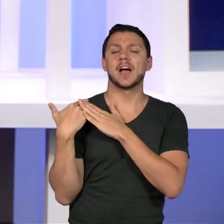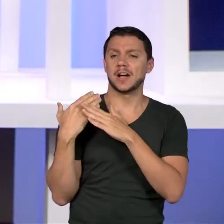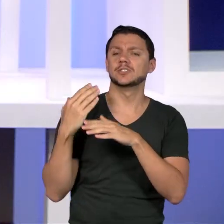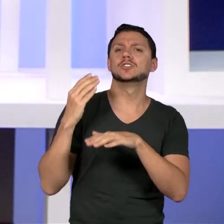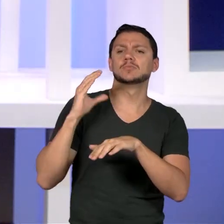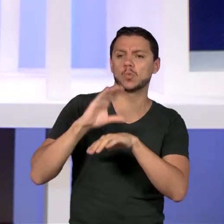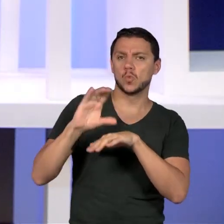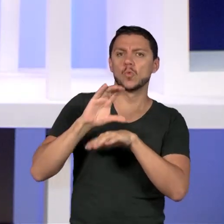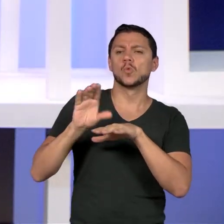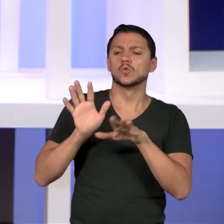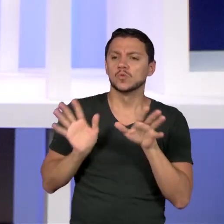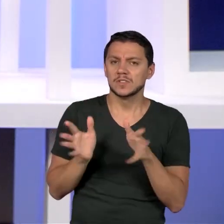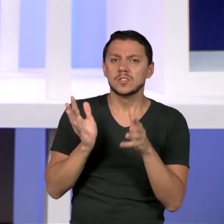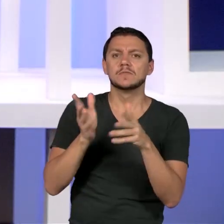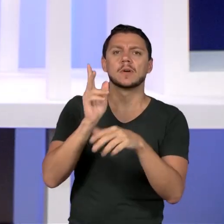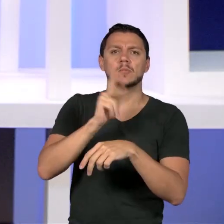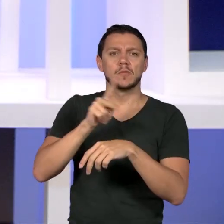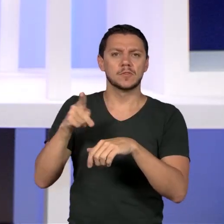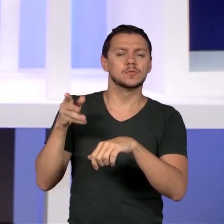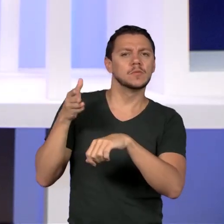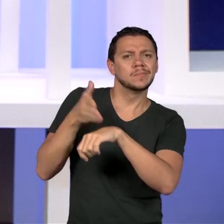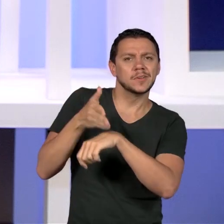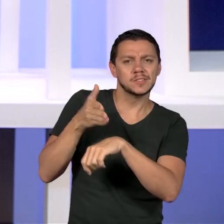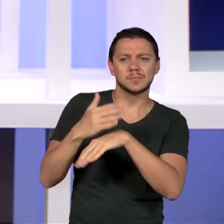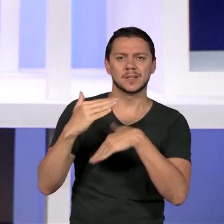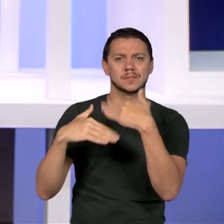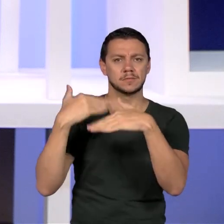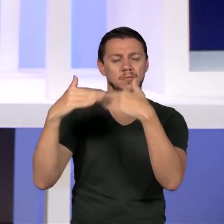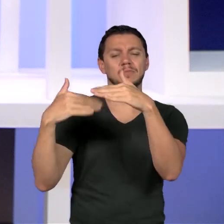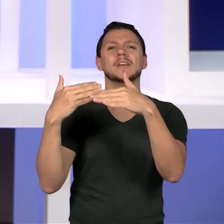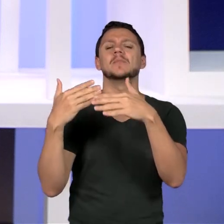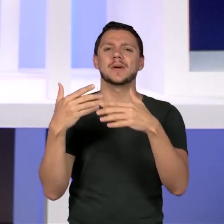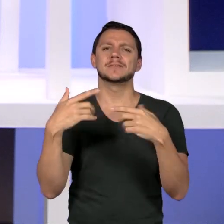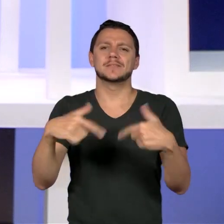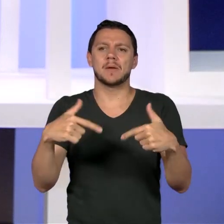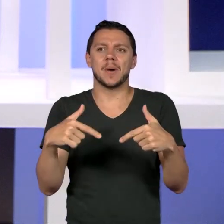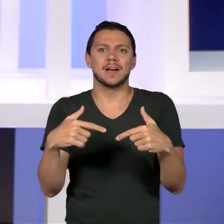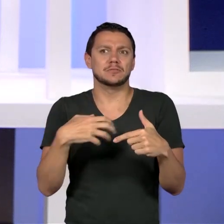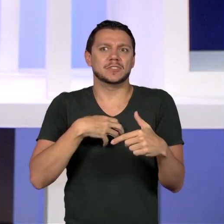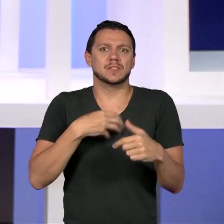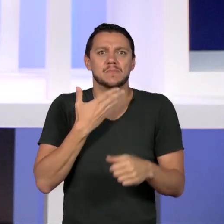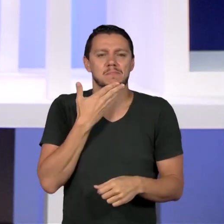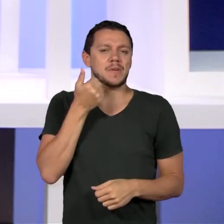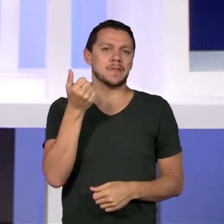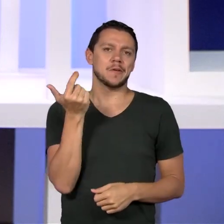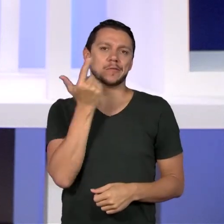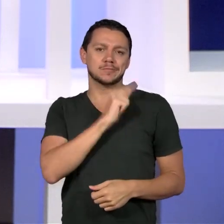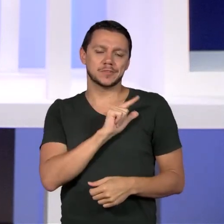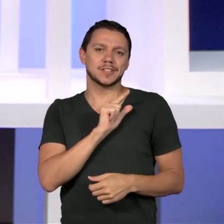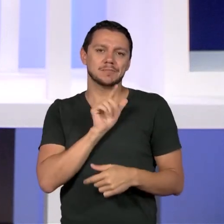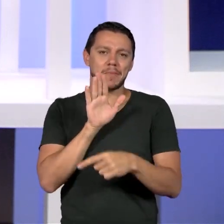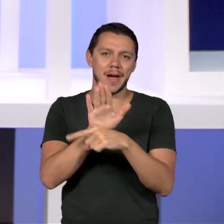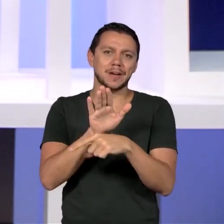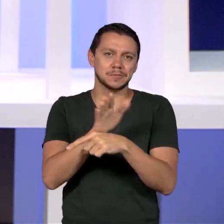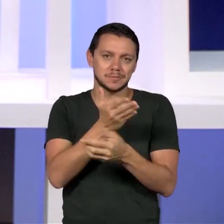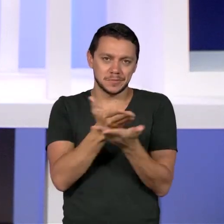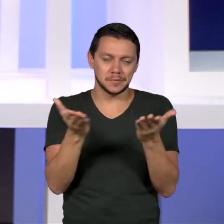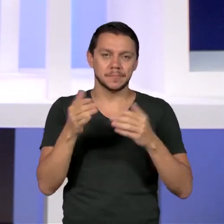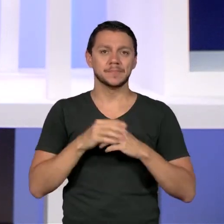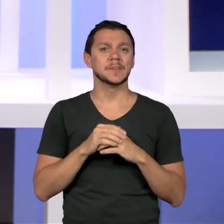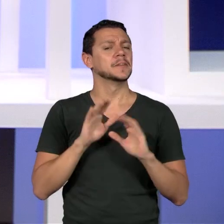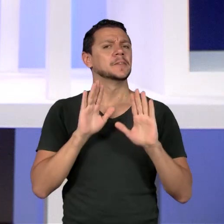a melhor condição para desenvolver esse trabalho. Mas a gente precisa saber que é uma